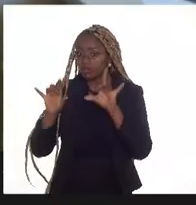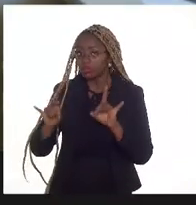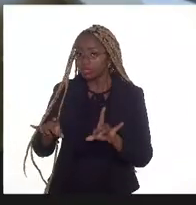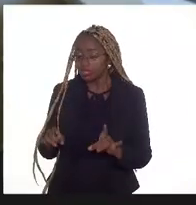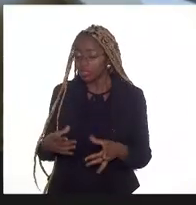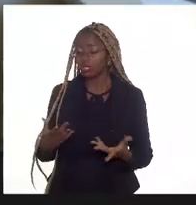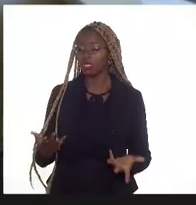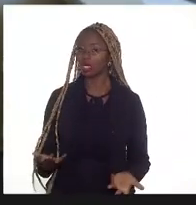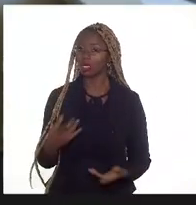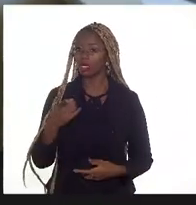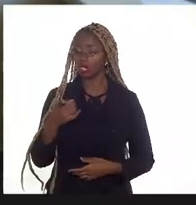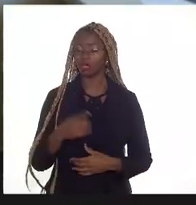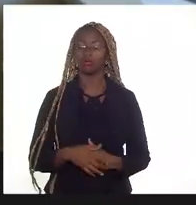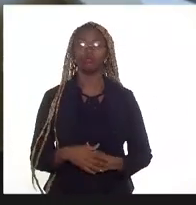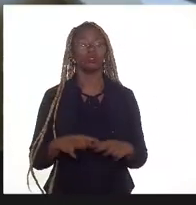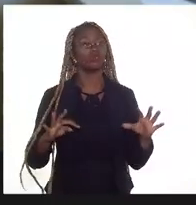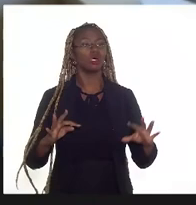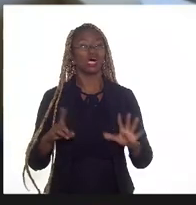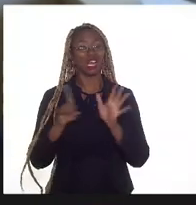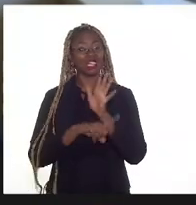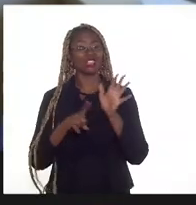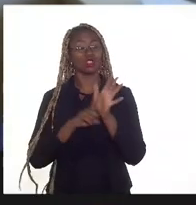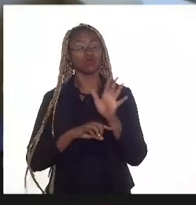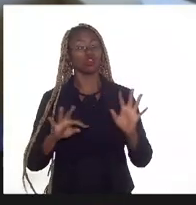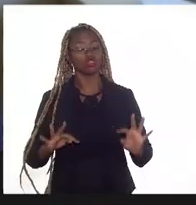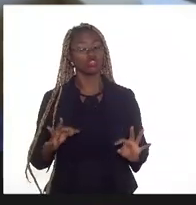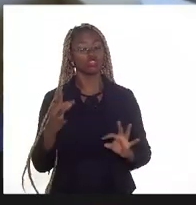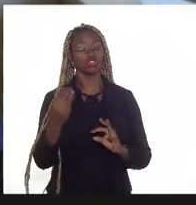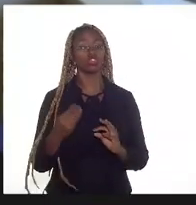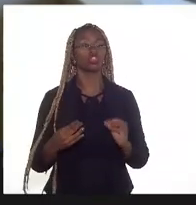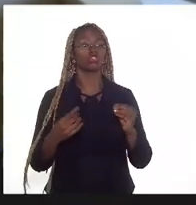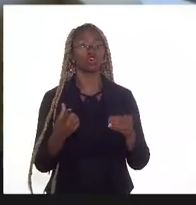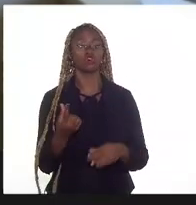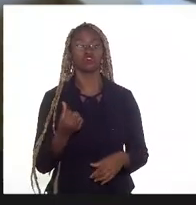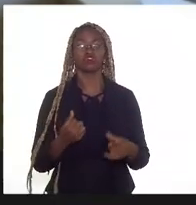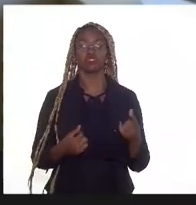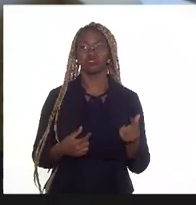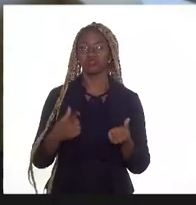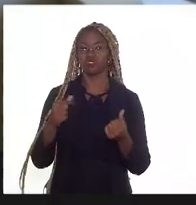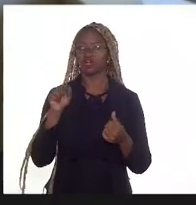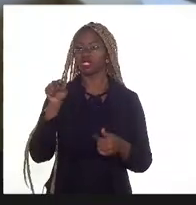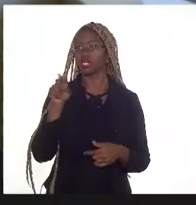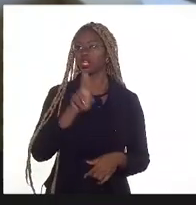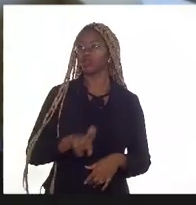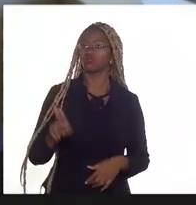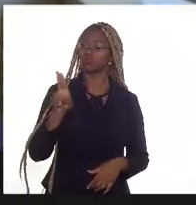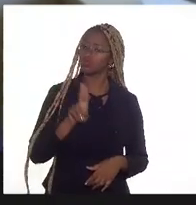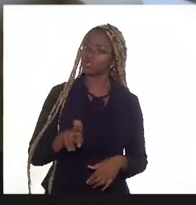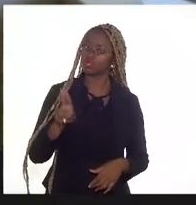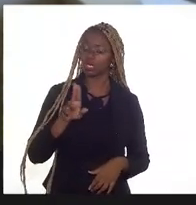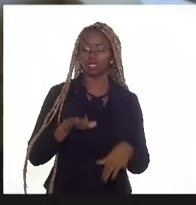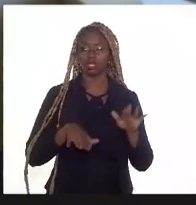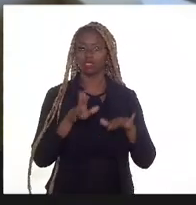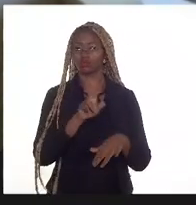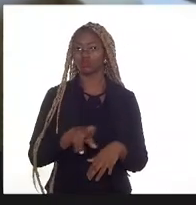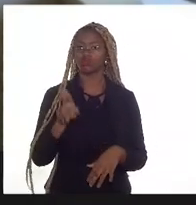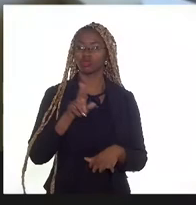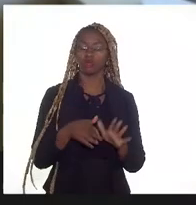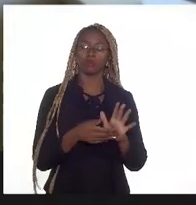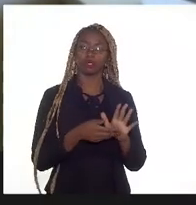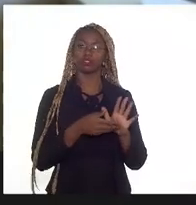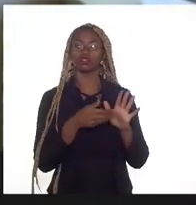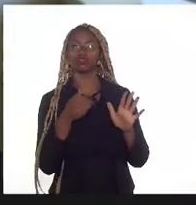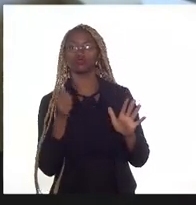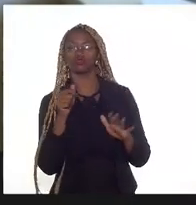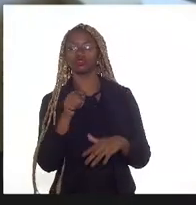todos os valores que ela iria gastar para retirar